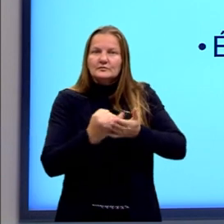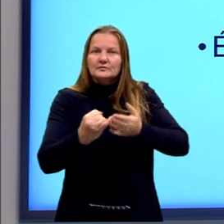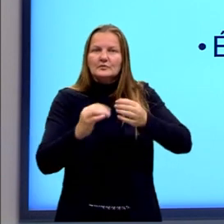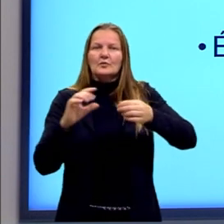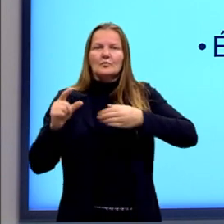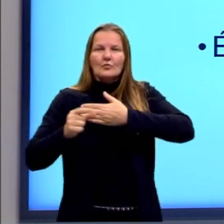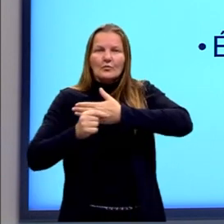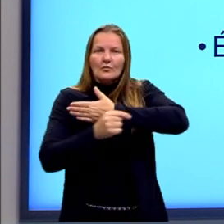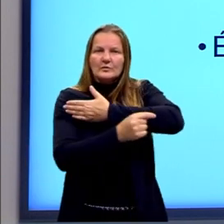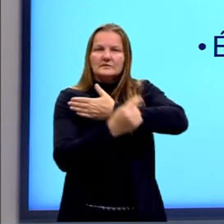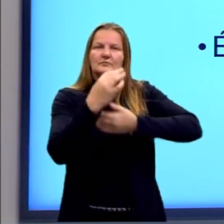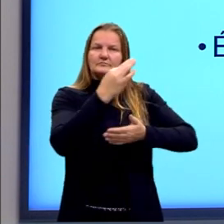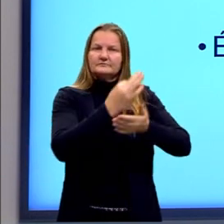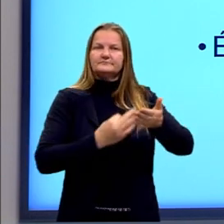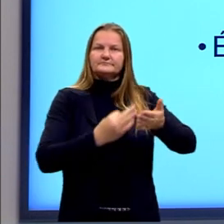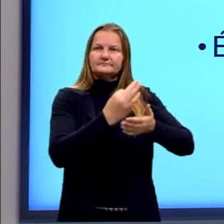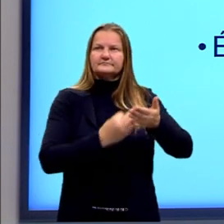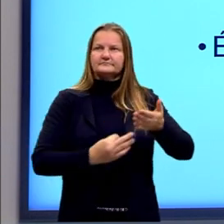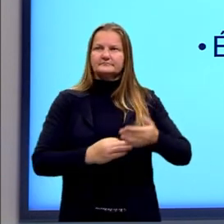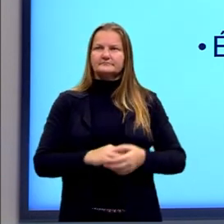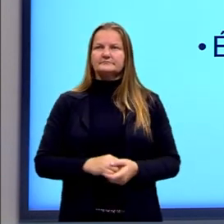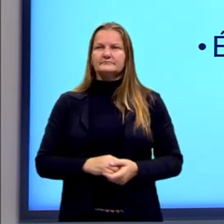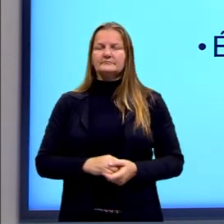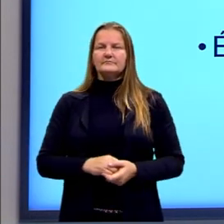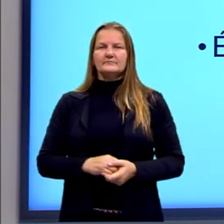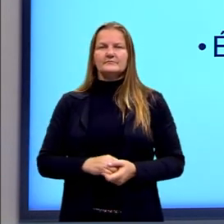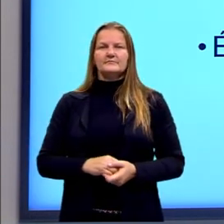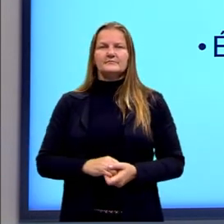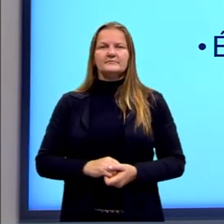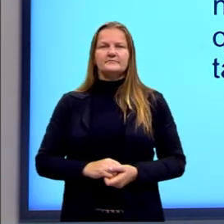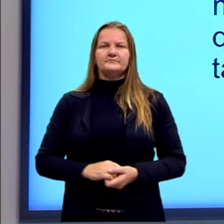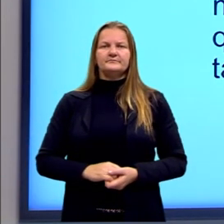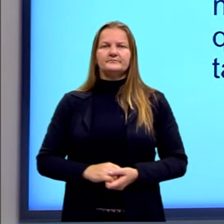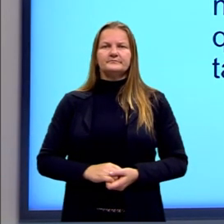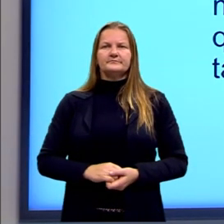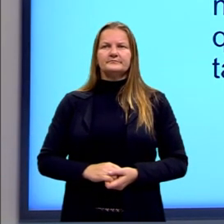coesão textual. Para vocês entenderem por onde a gente está caminhando.